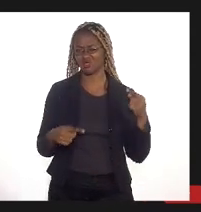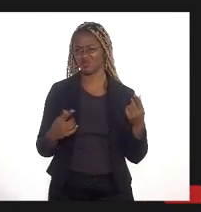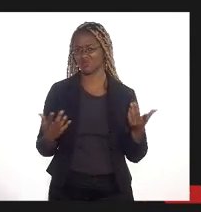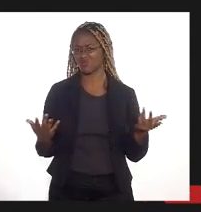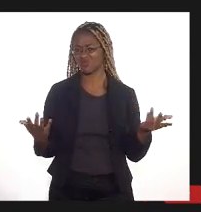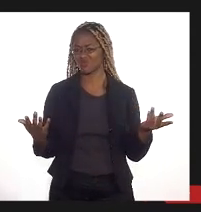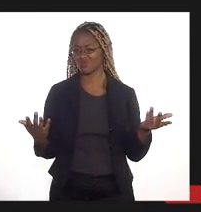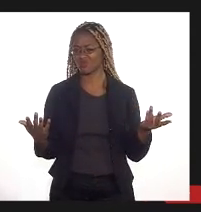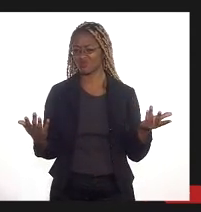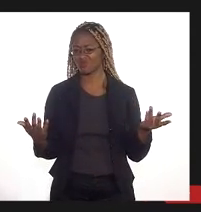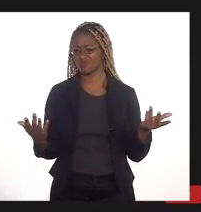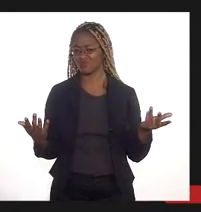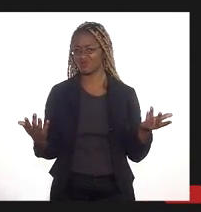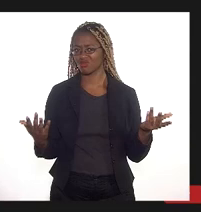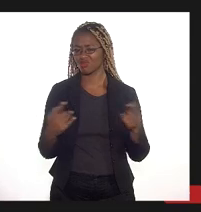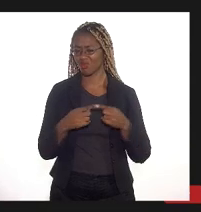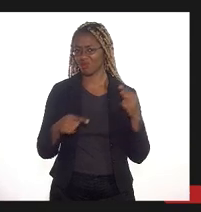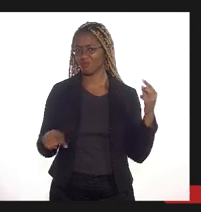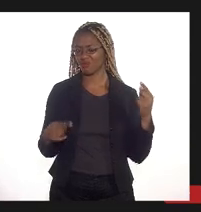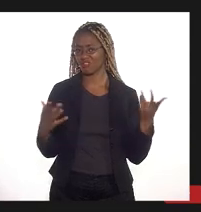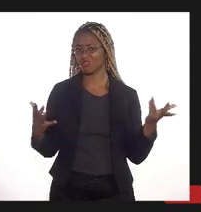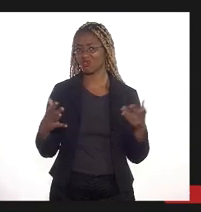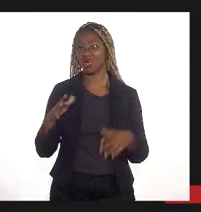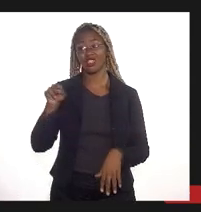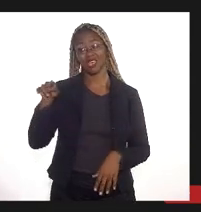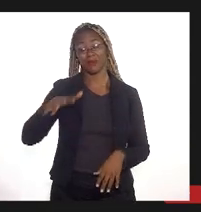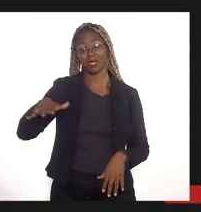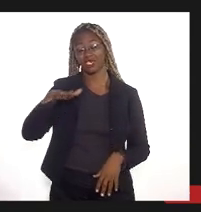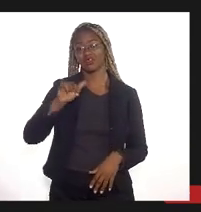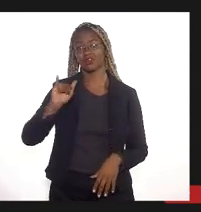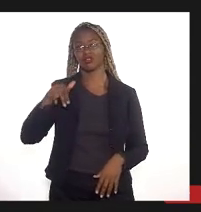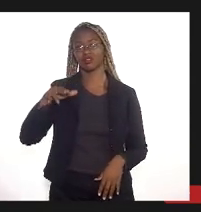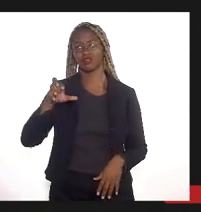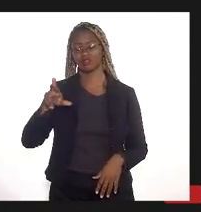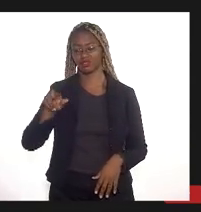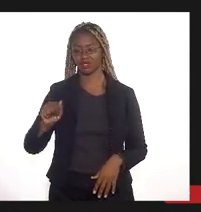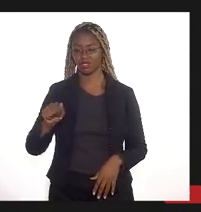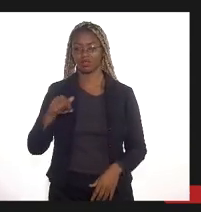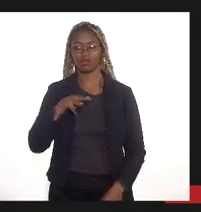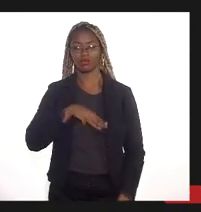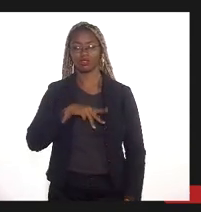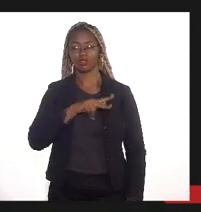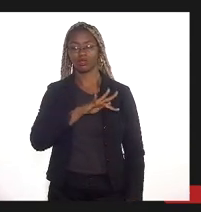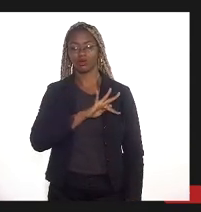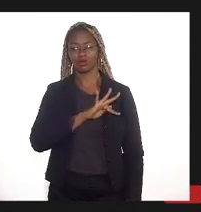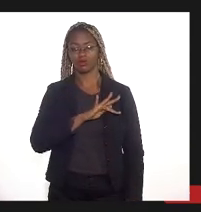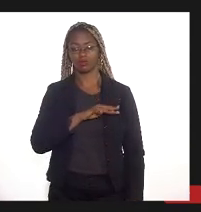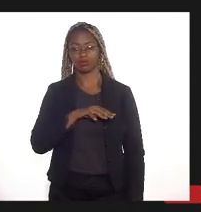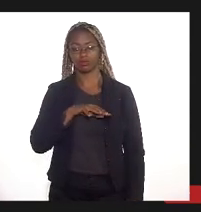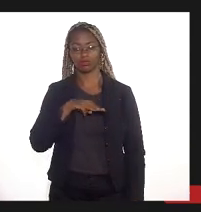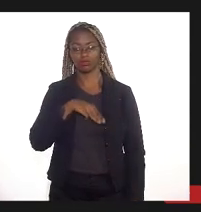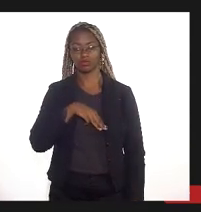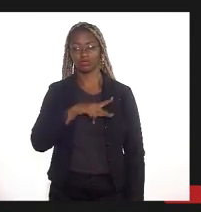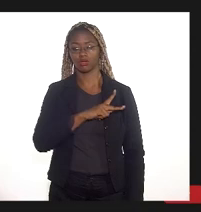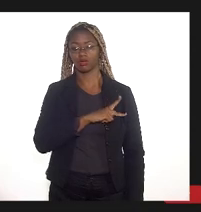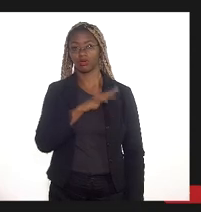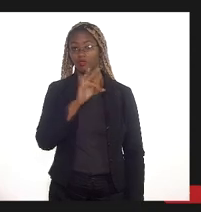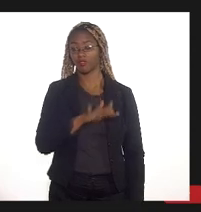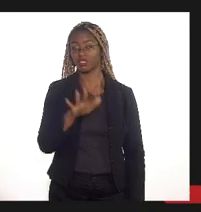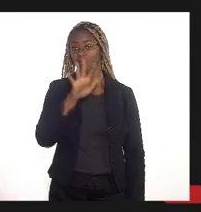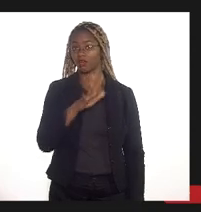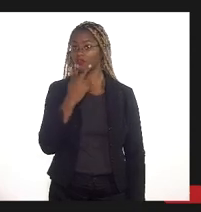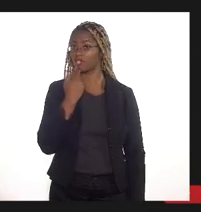contrassenso total e é uma região do INCRA que o Ministério Público Federal já disse que é temerário